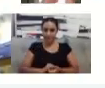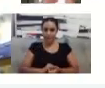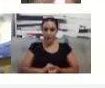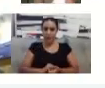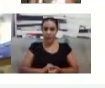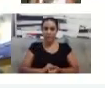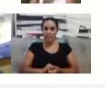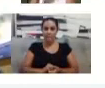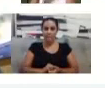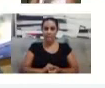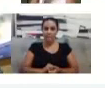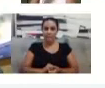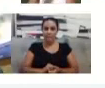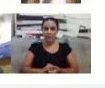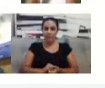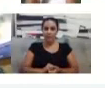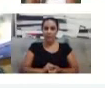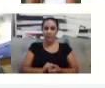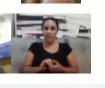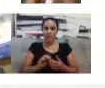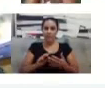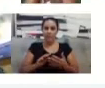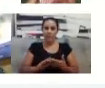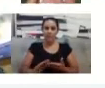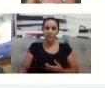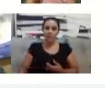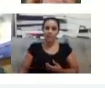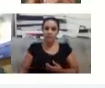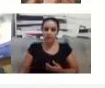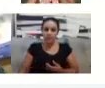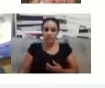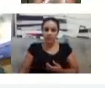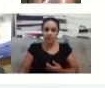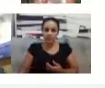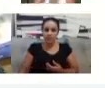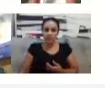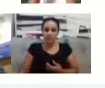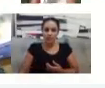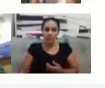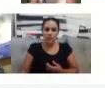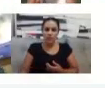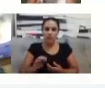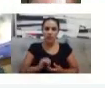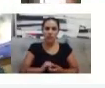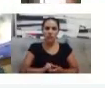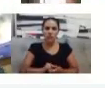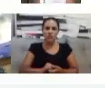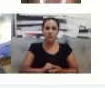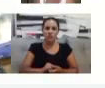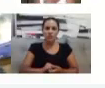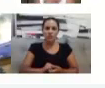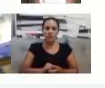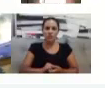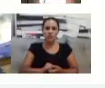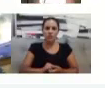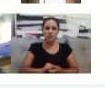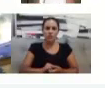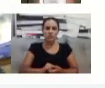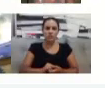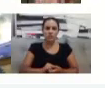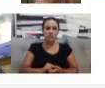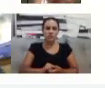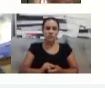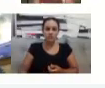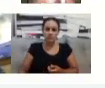Bom, enquanto o próximo da equipe, se tiver mais alguém da equipe, entra aqui com a câmera para nos dar um